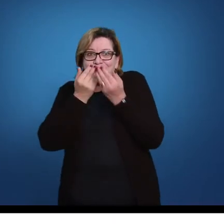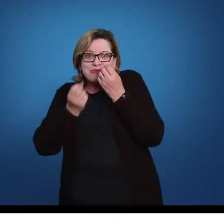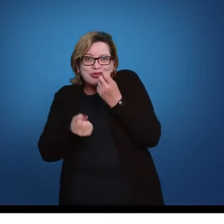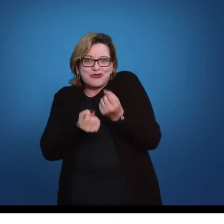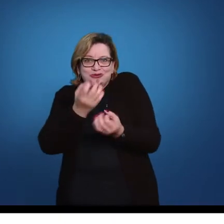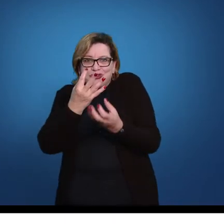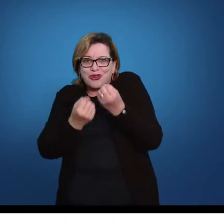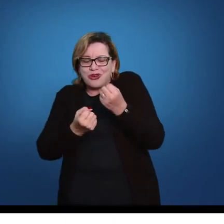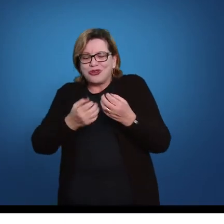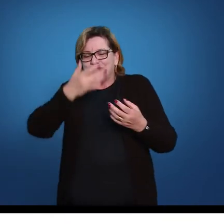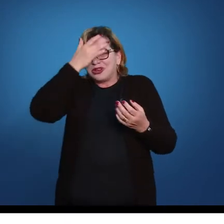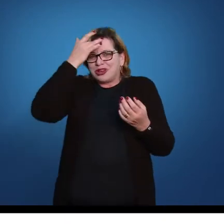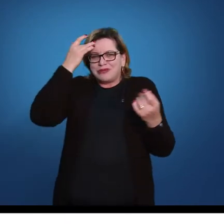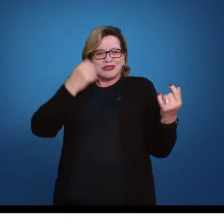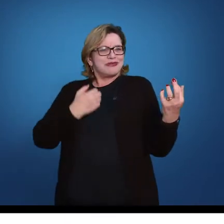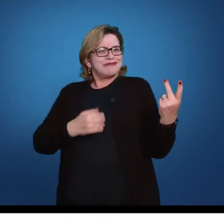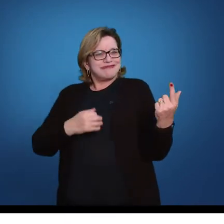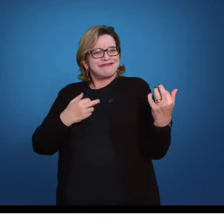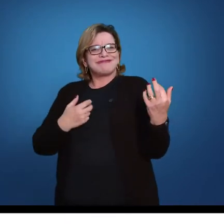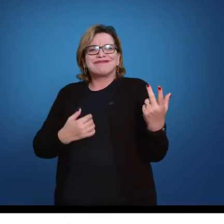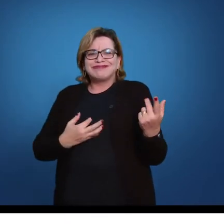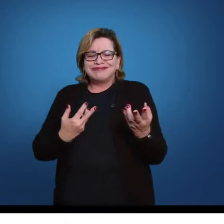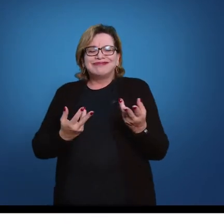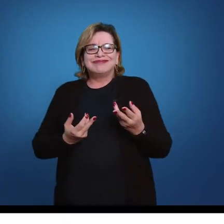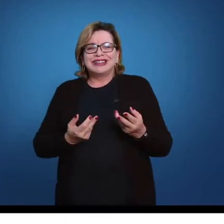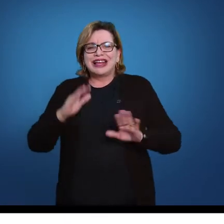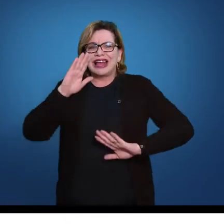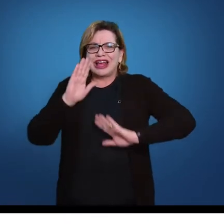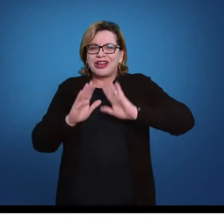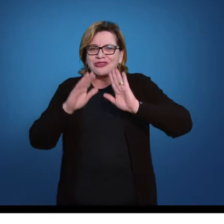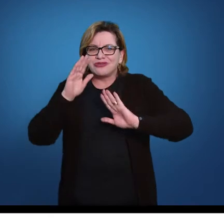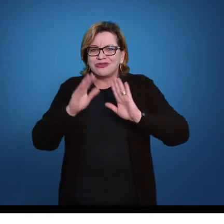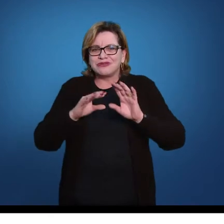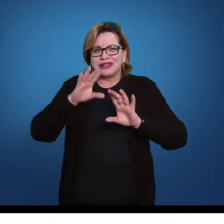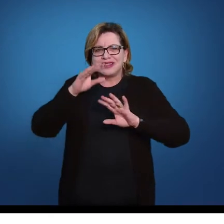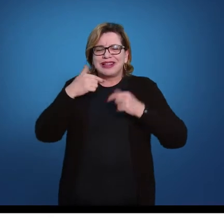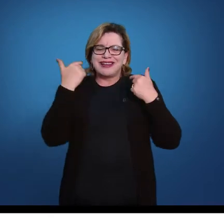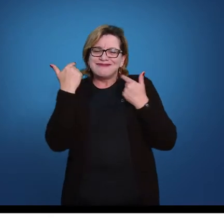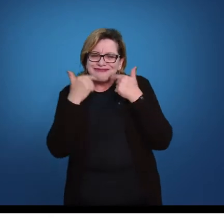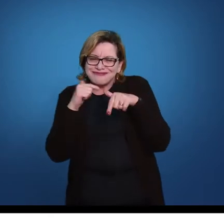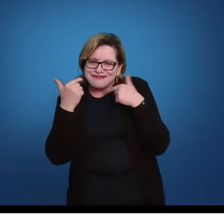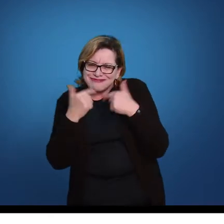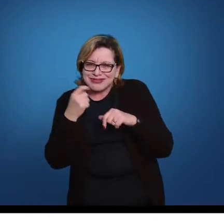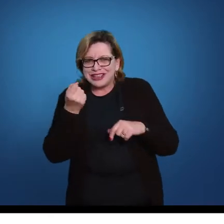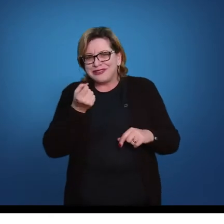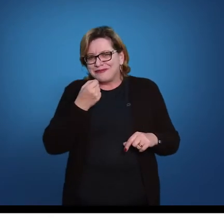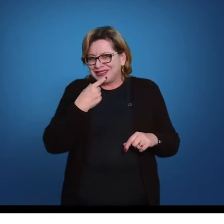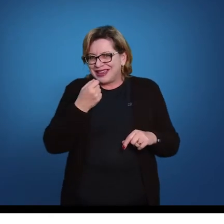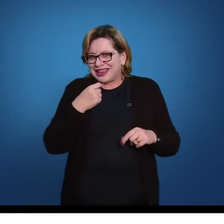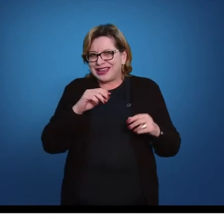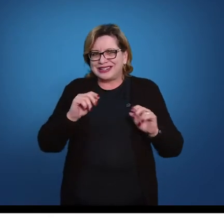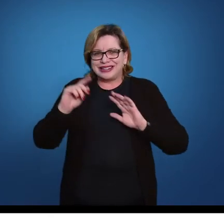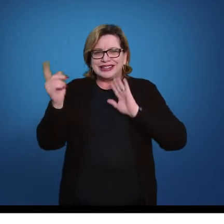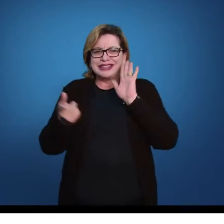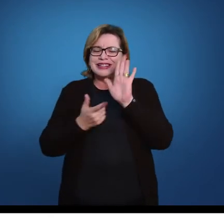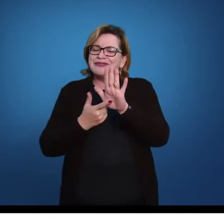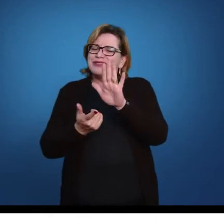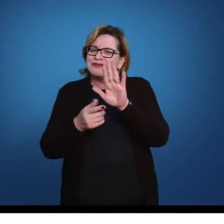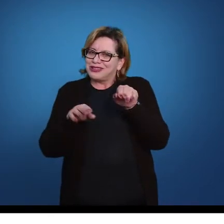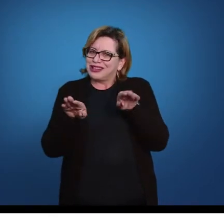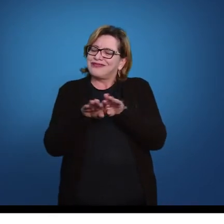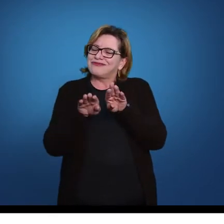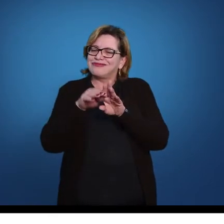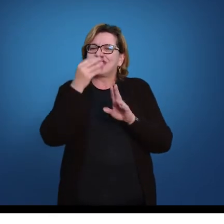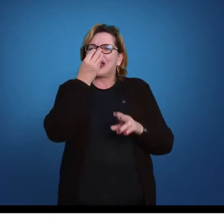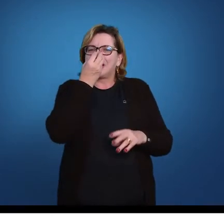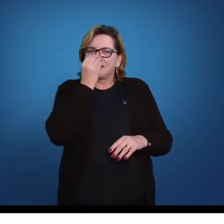duplas caipiras cantando músicas sertanejas, algumas cenas cômicas, algumas piadas, shows e palhaços.